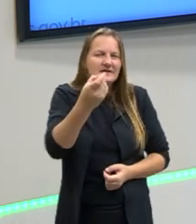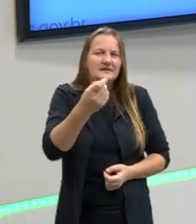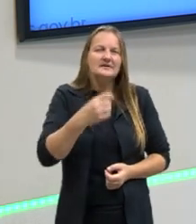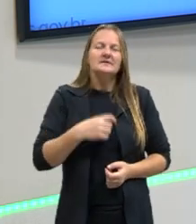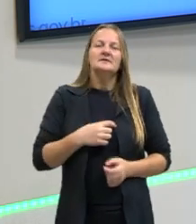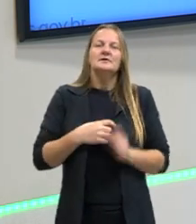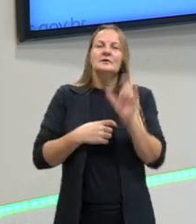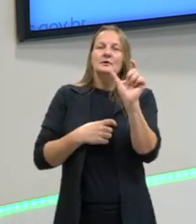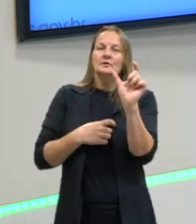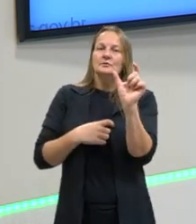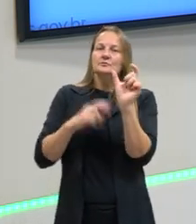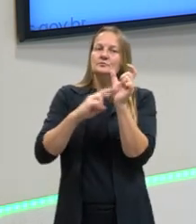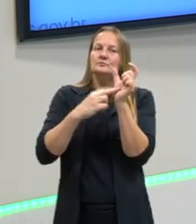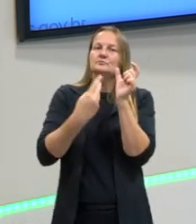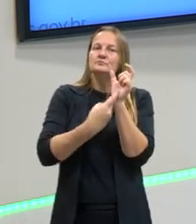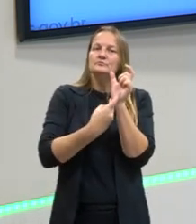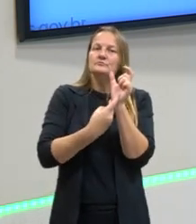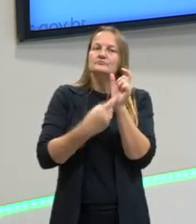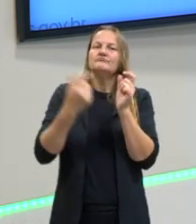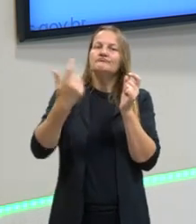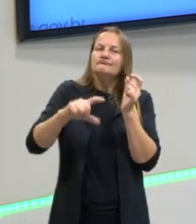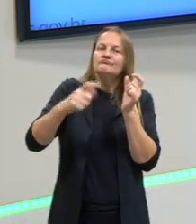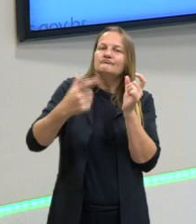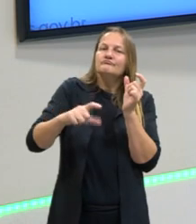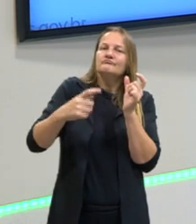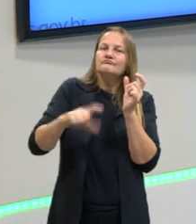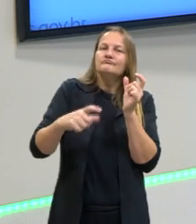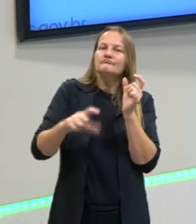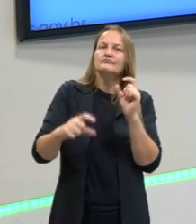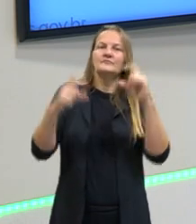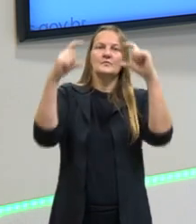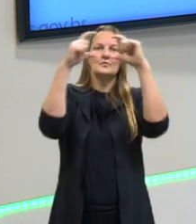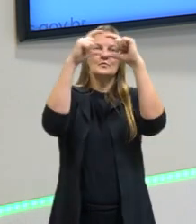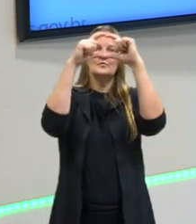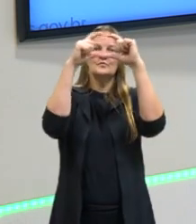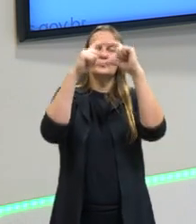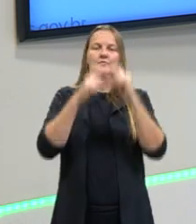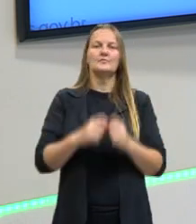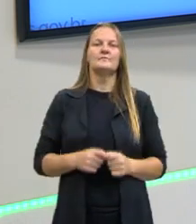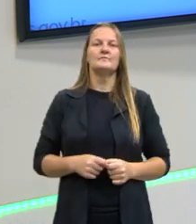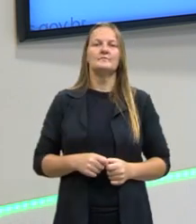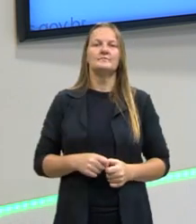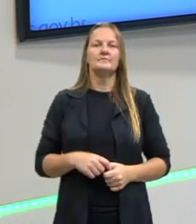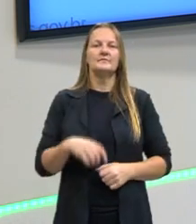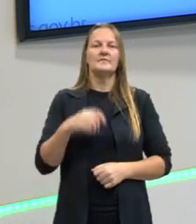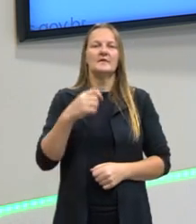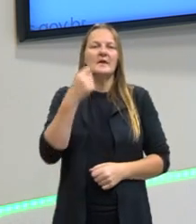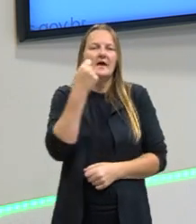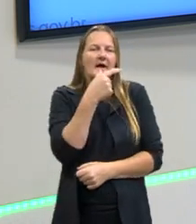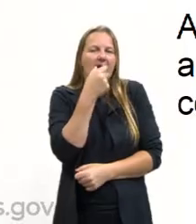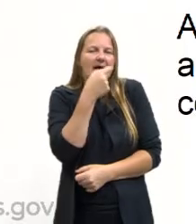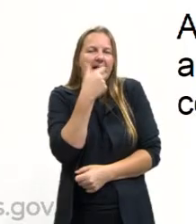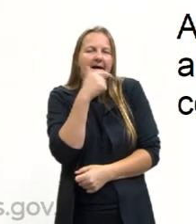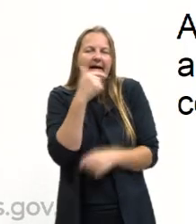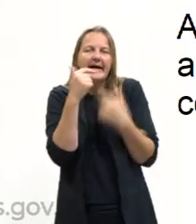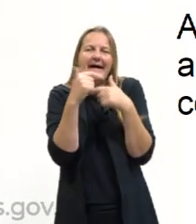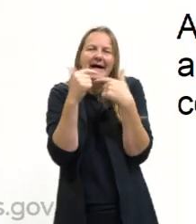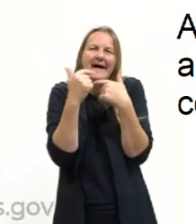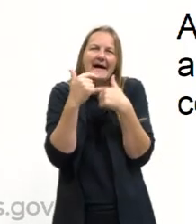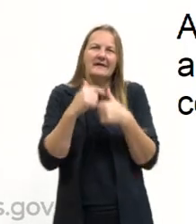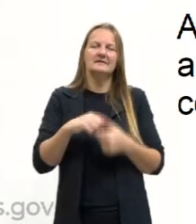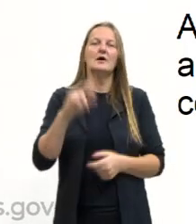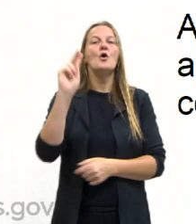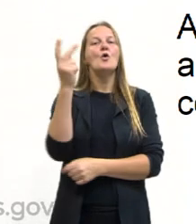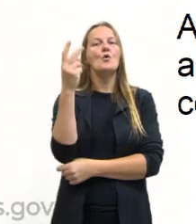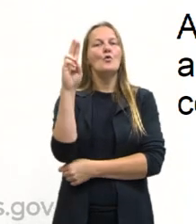muitas vezes em enunciados com o propósito de humor. Então, aqui embaixo, a gente